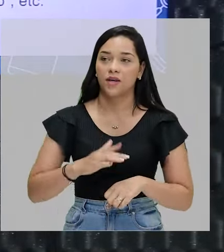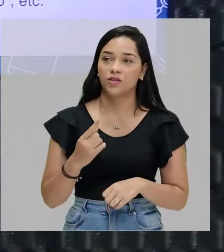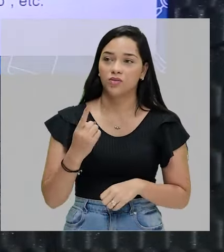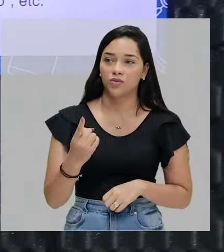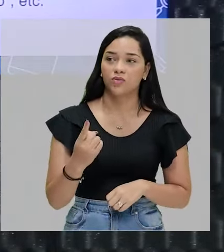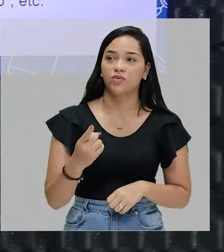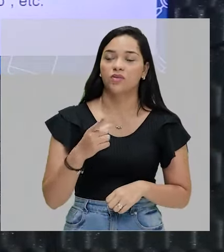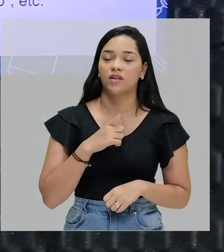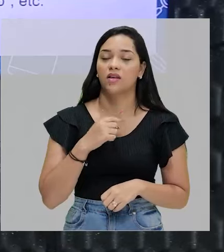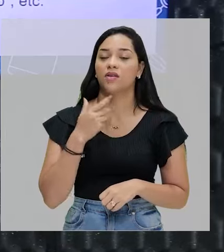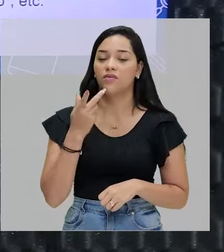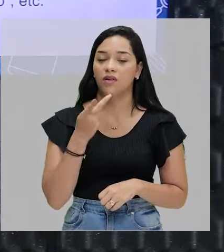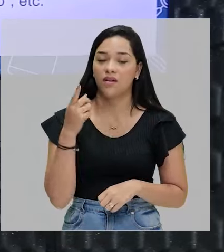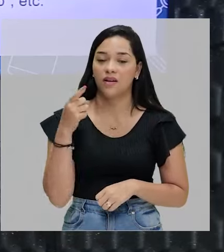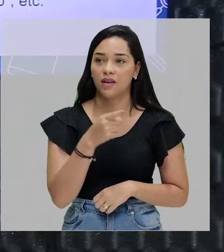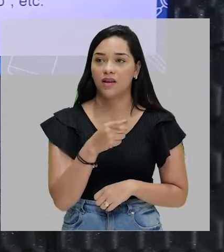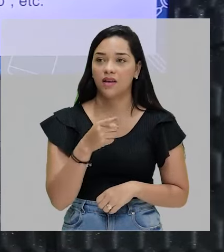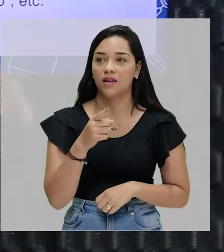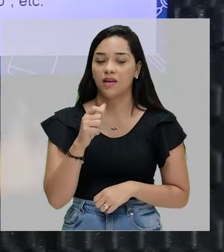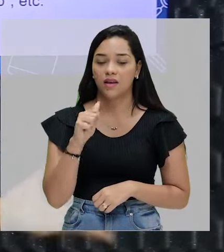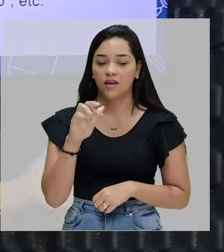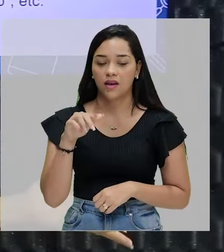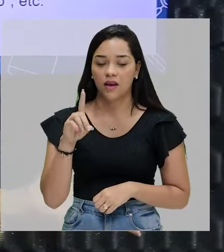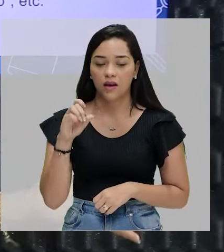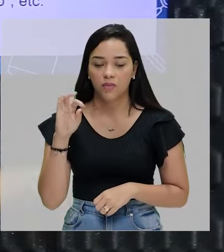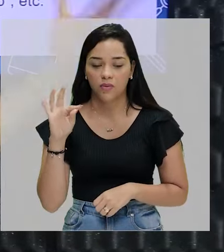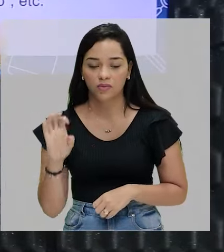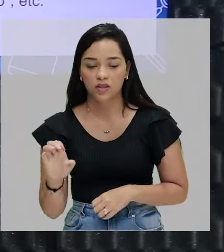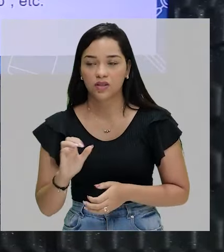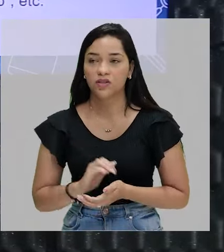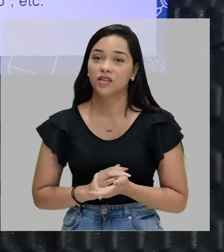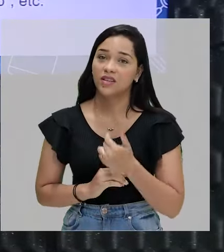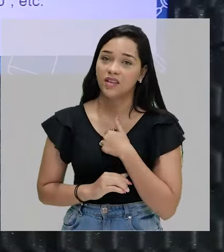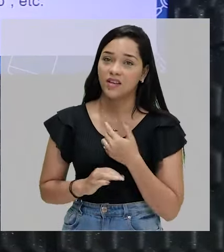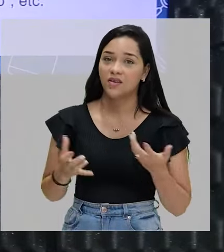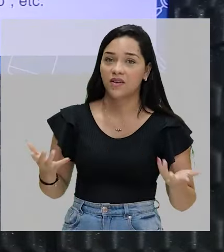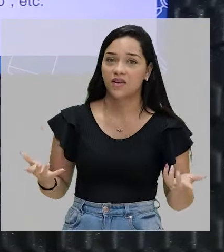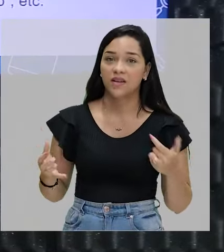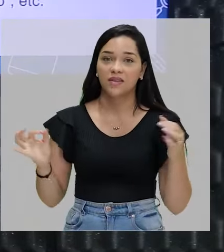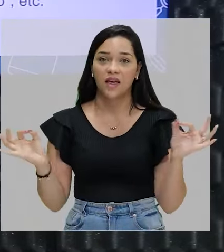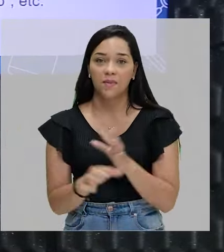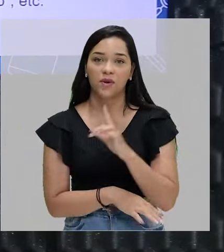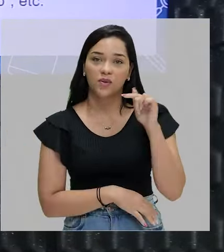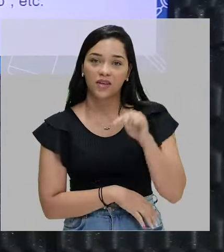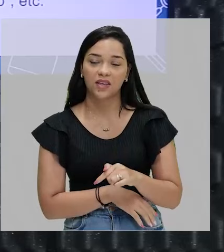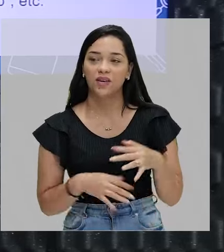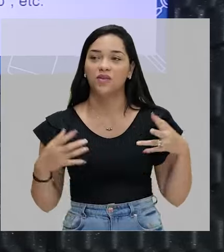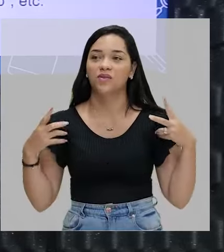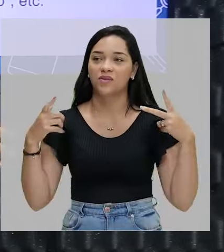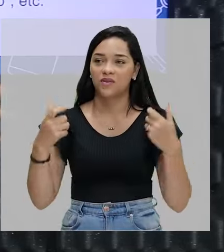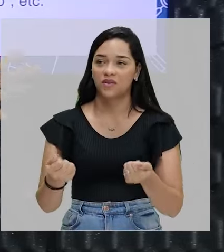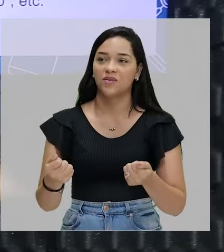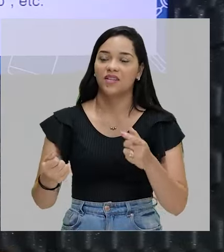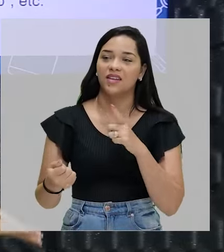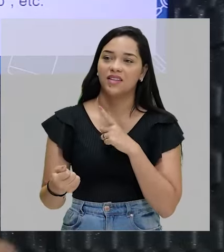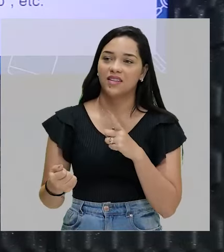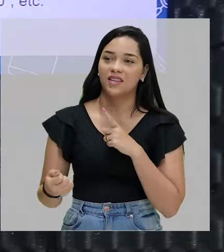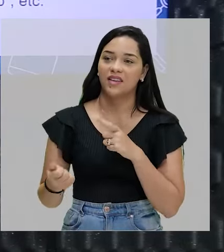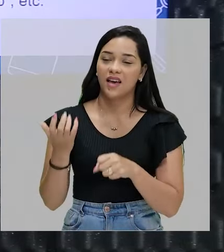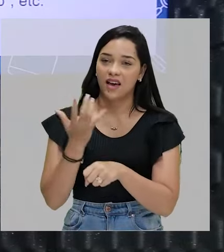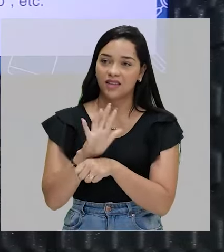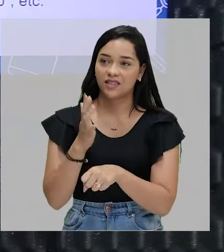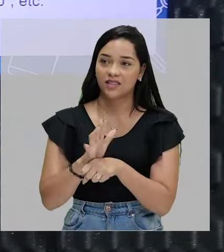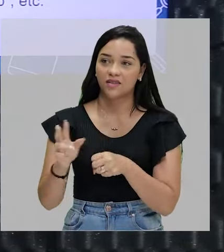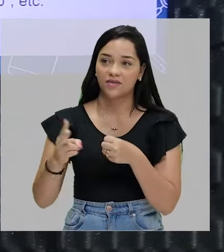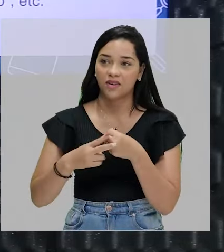participo, eu digo que ele é abundante. E eu, claro, fico por aqui com toda essa ação